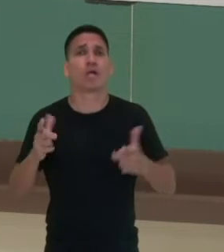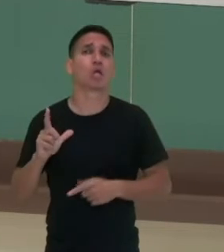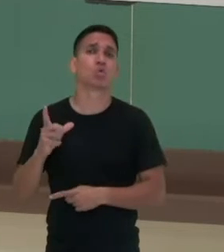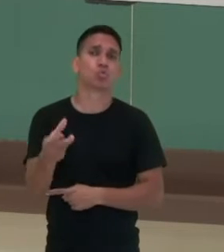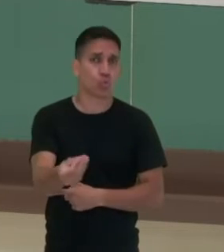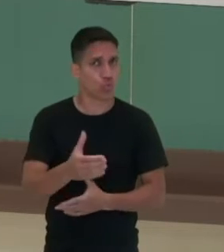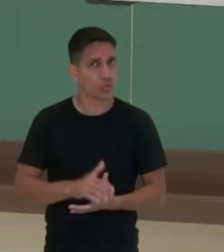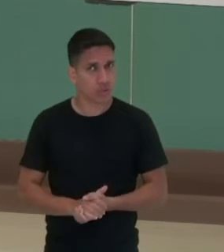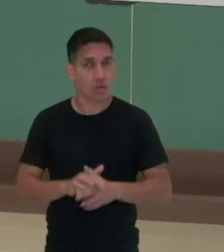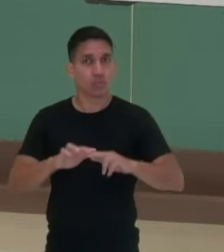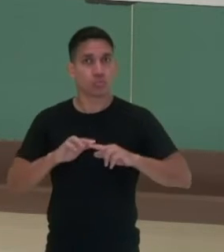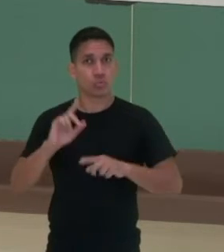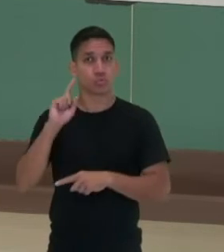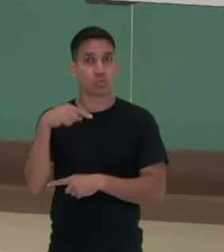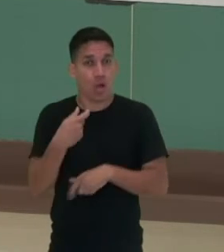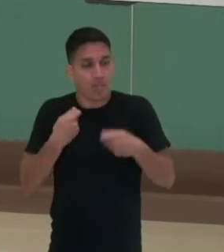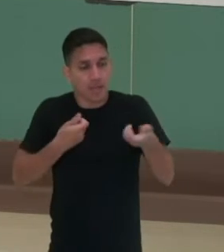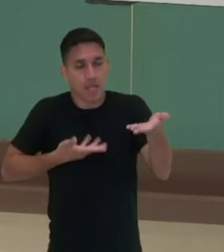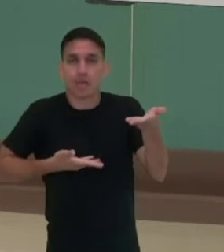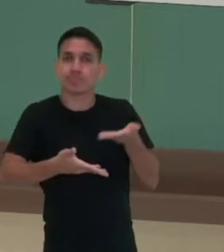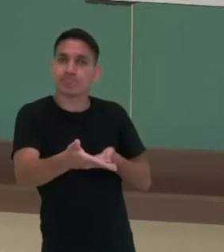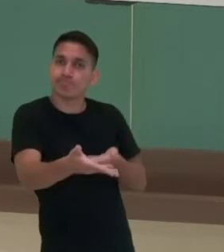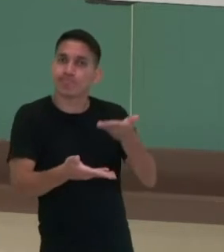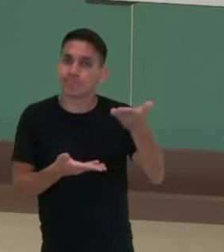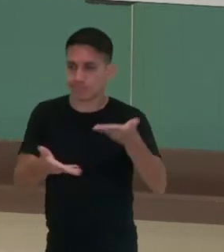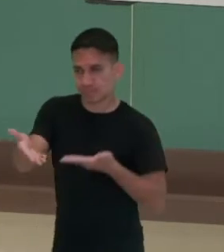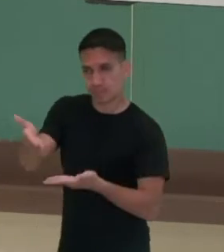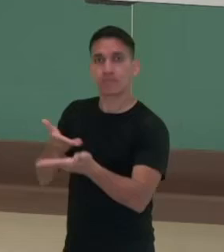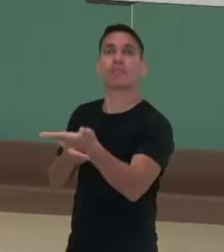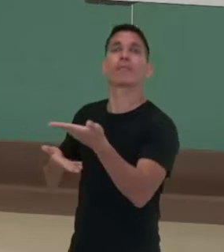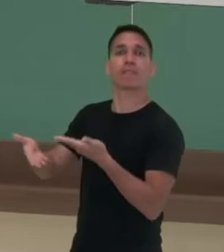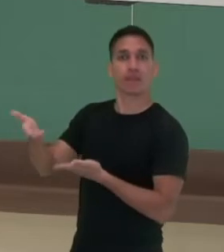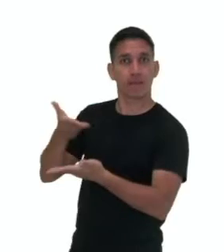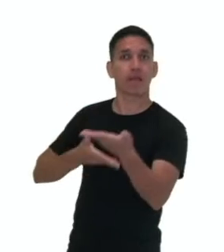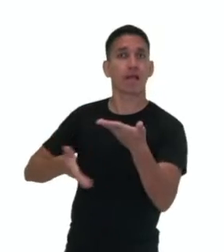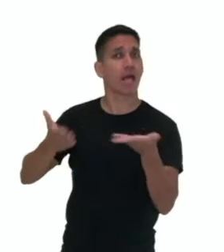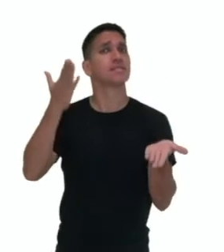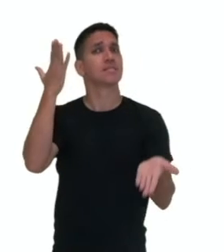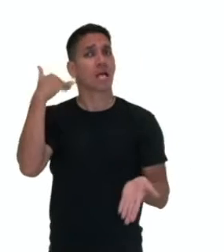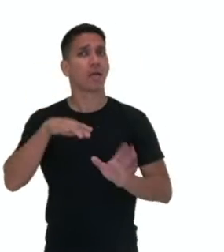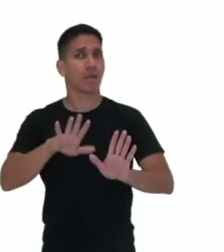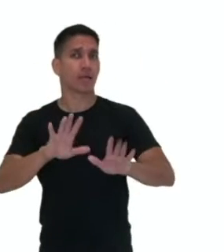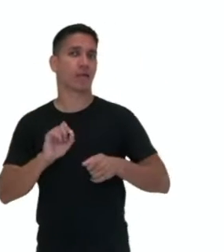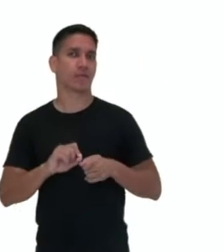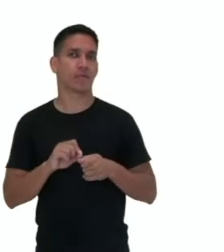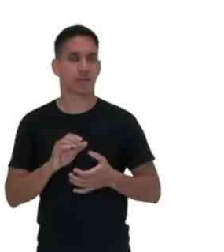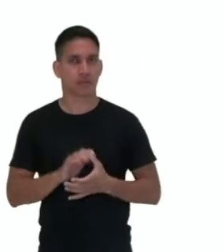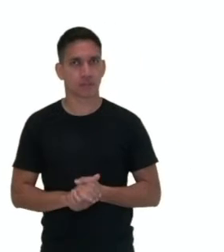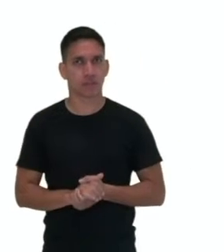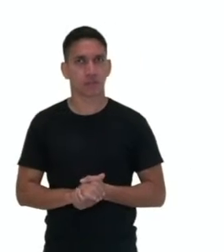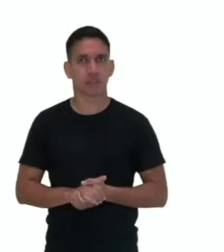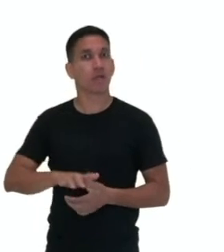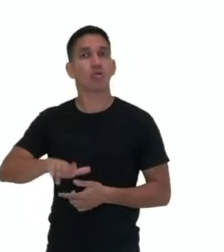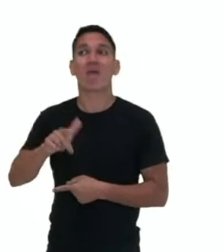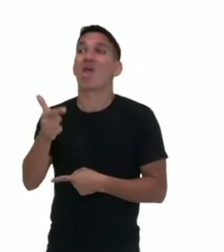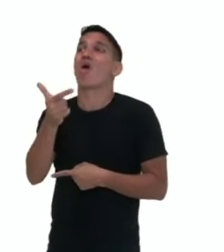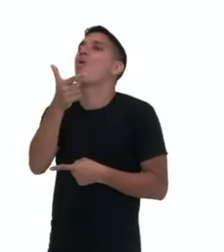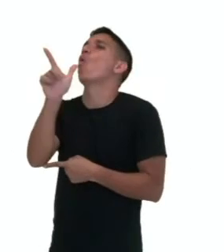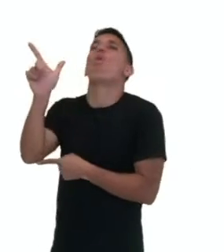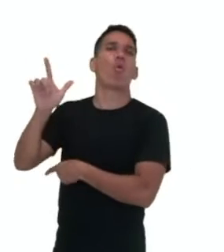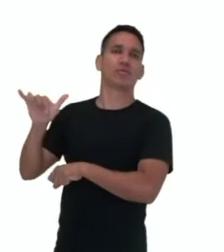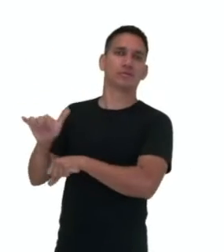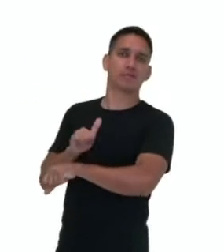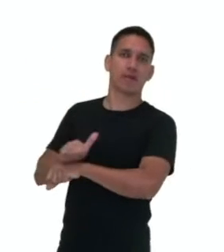Então, vocês devem compartilhar, então nós devemos compartilhar, saber dividir. Não há outra alternativa, não existe outra